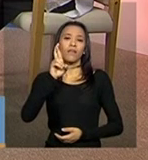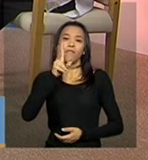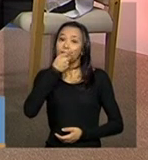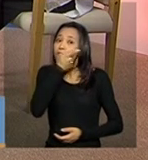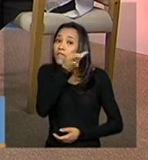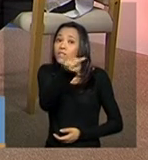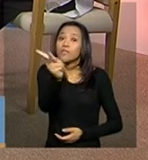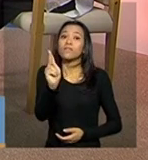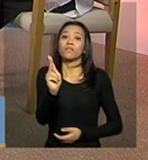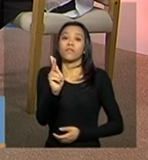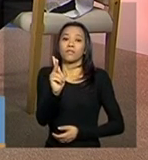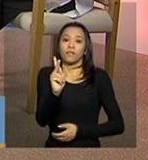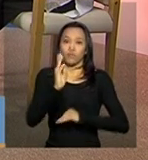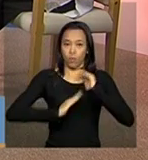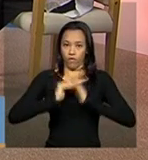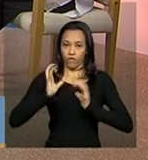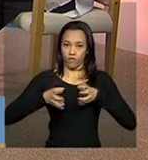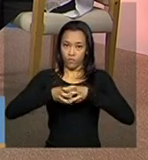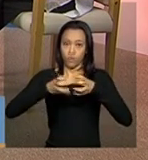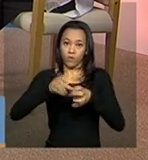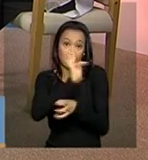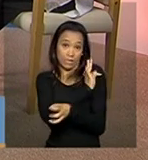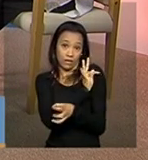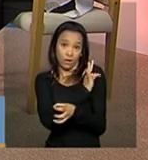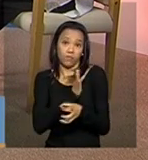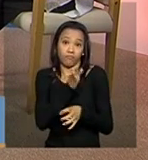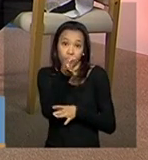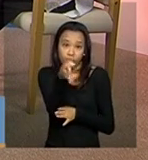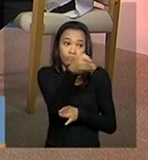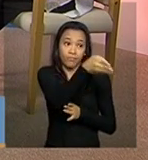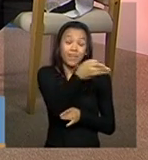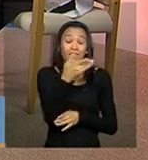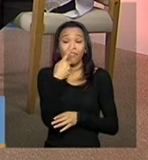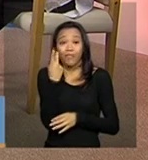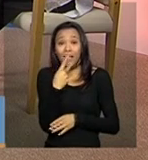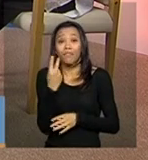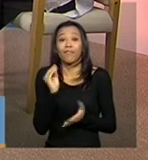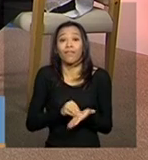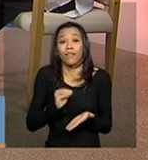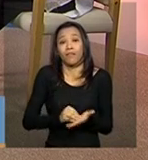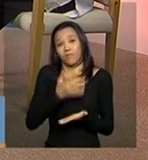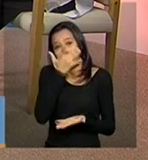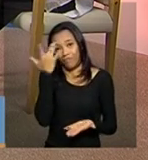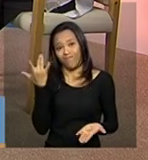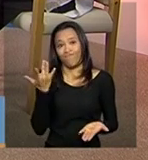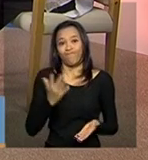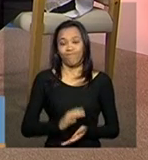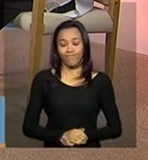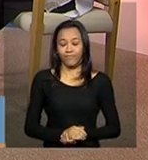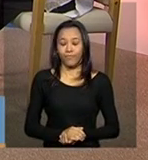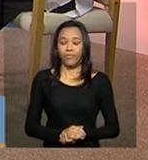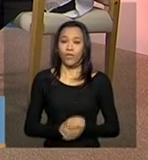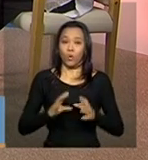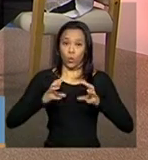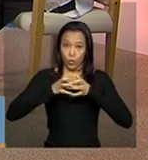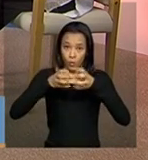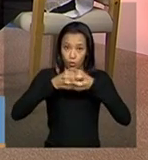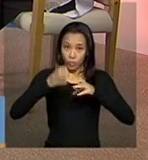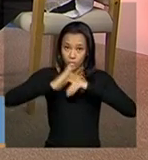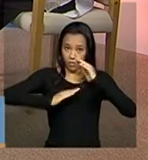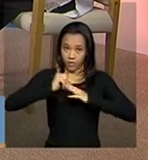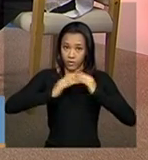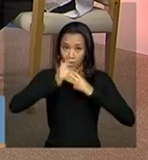técnica e diz que tem problemas de pessoal. Essa questão, a equipe técnica do órgão